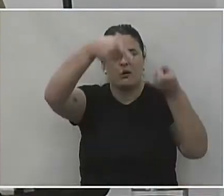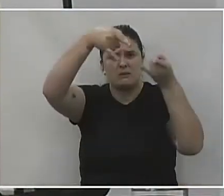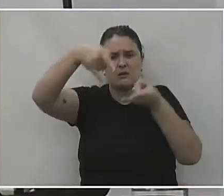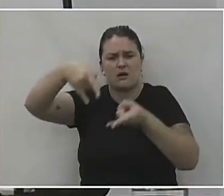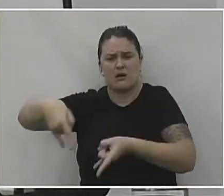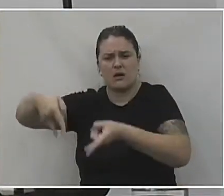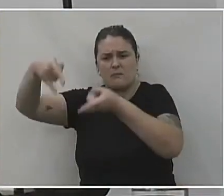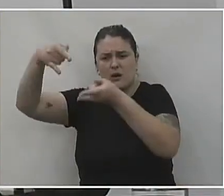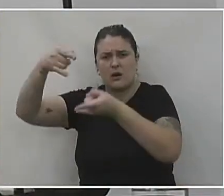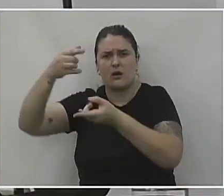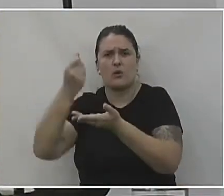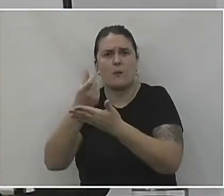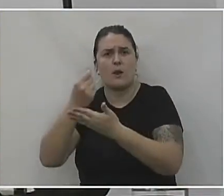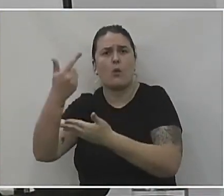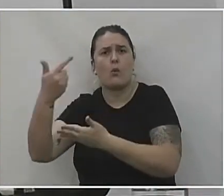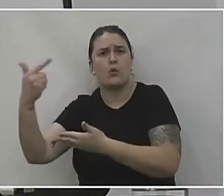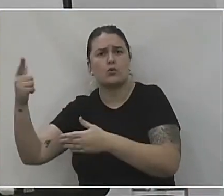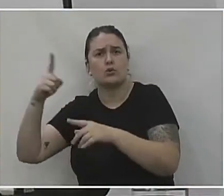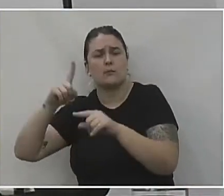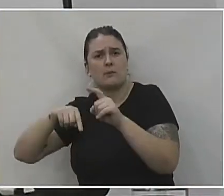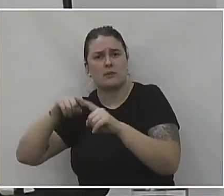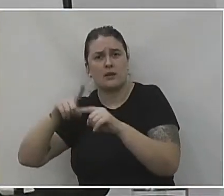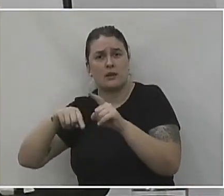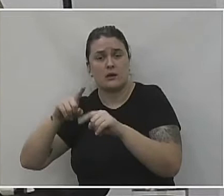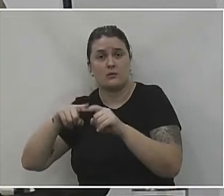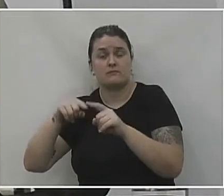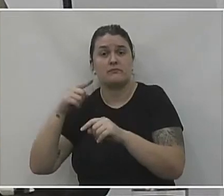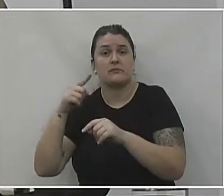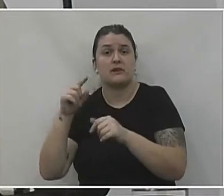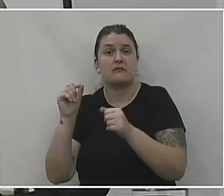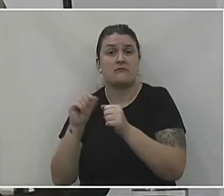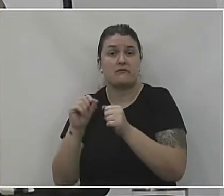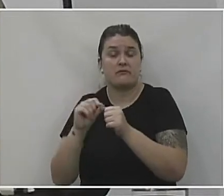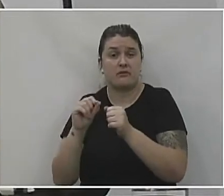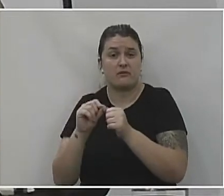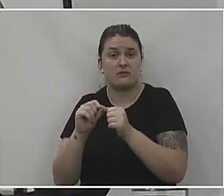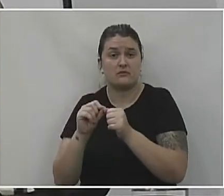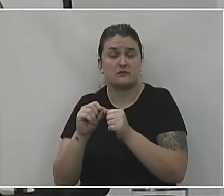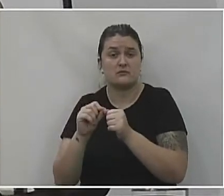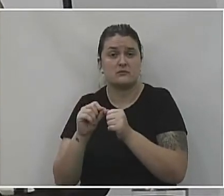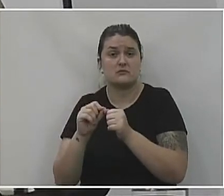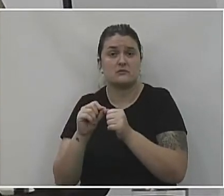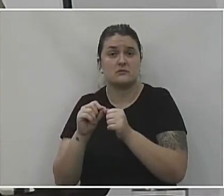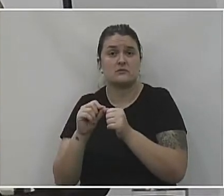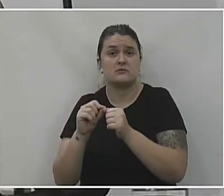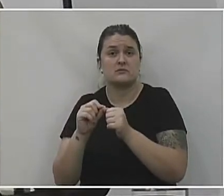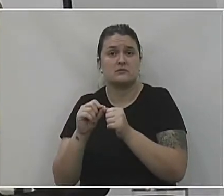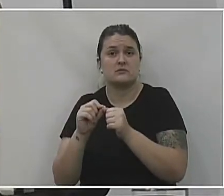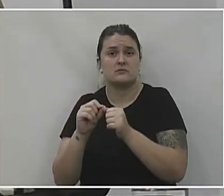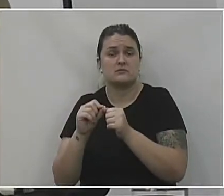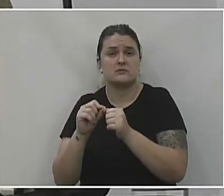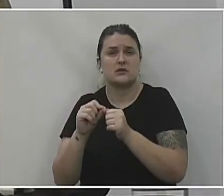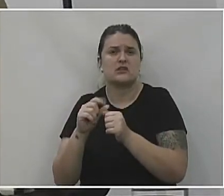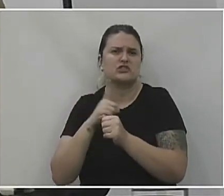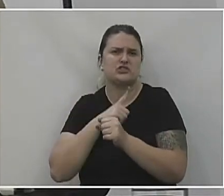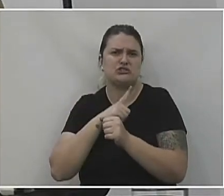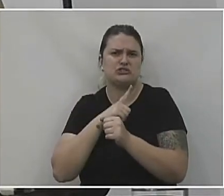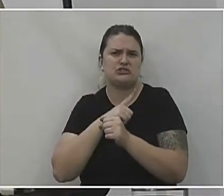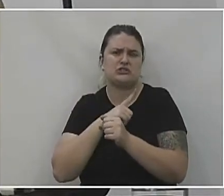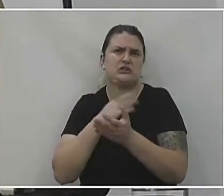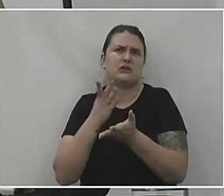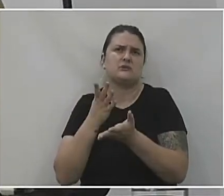outros materiais porque foi necessário. Aqui nós montamos, tivemos que montar a UPA, então teve uma